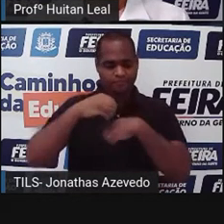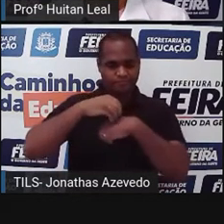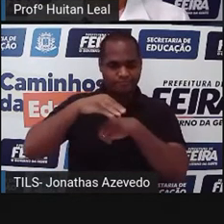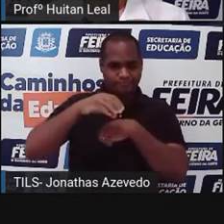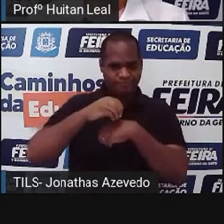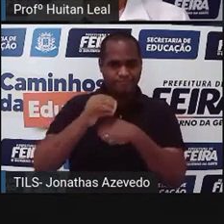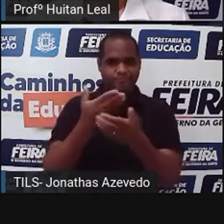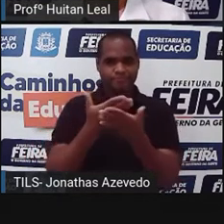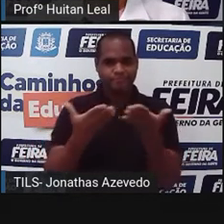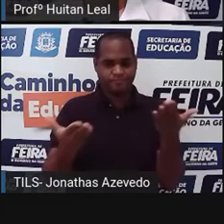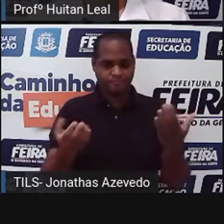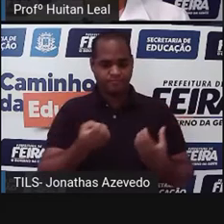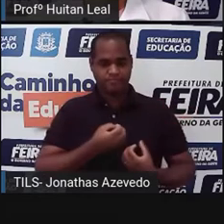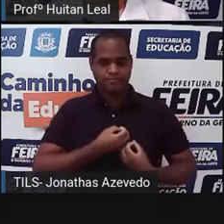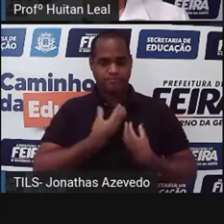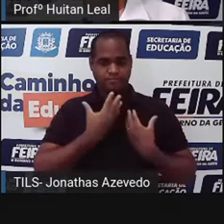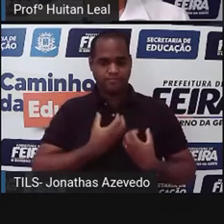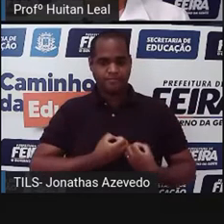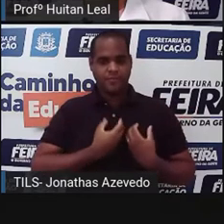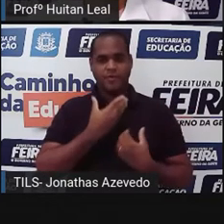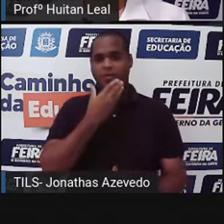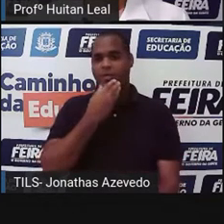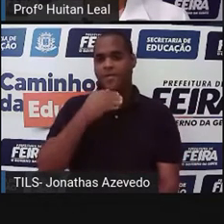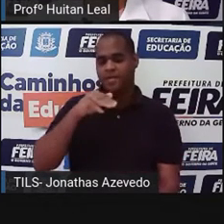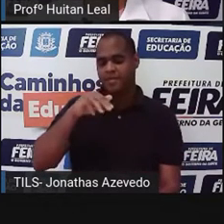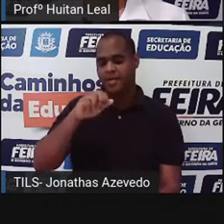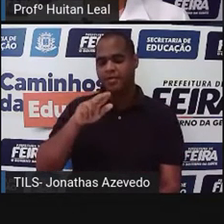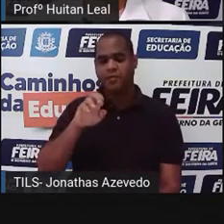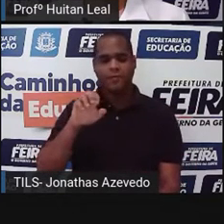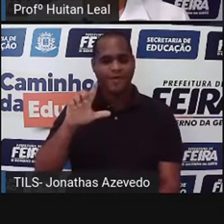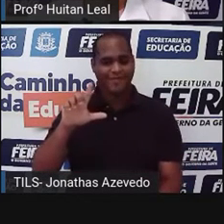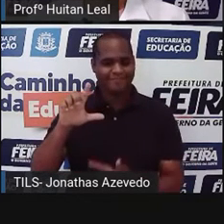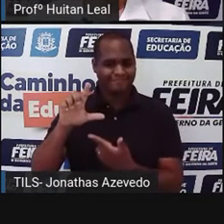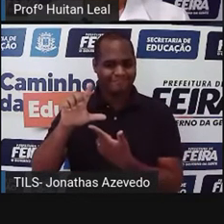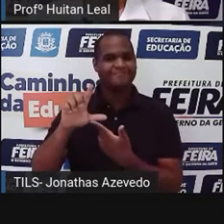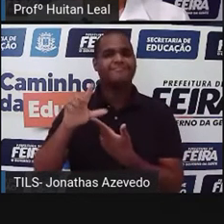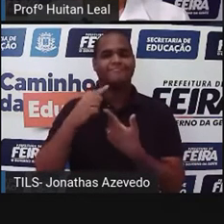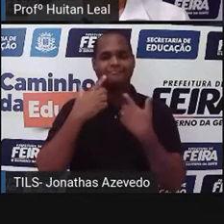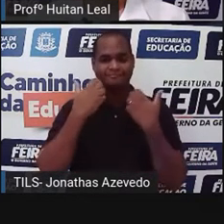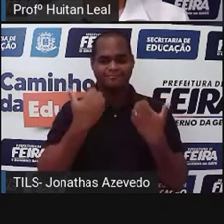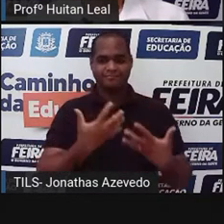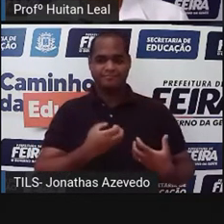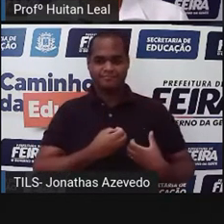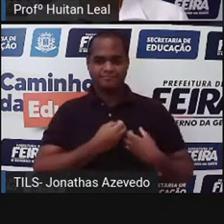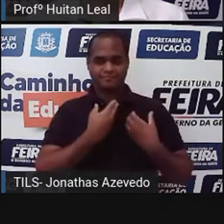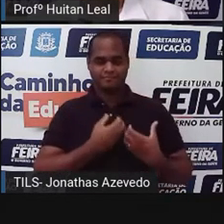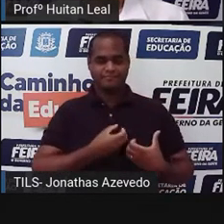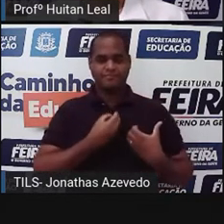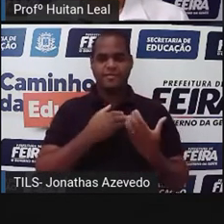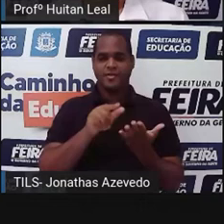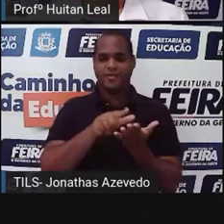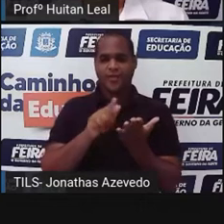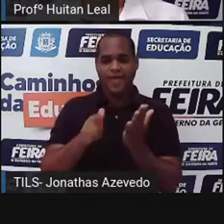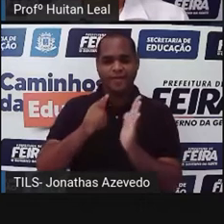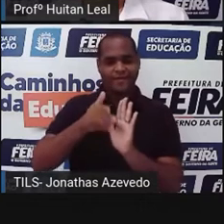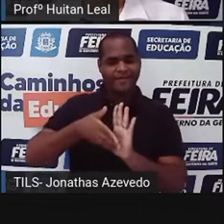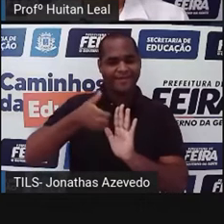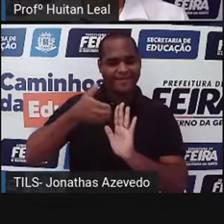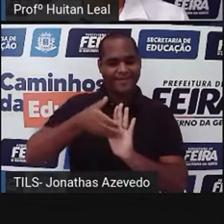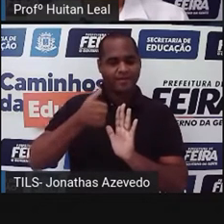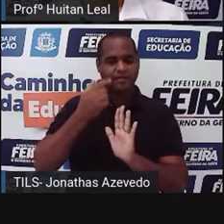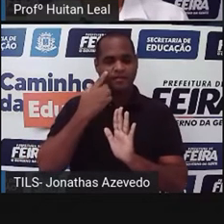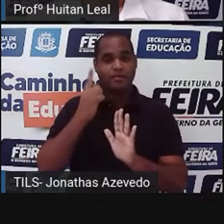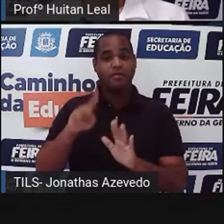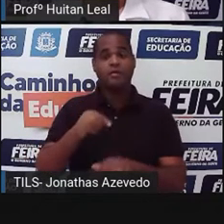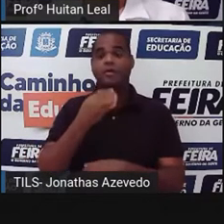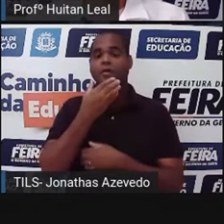um poema de Manuel Bandeira, que como o título já diz, poema tirado de uma notícia de jornal. O